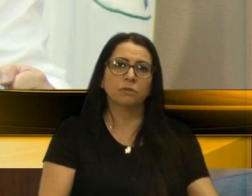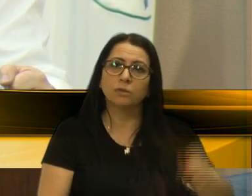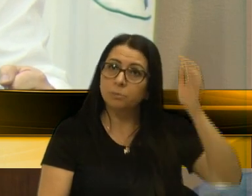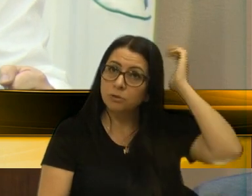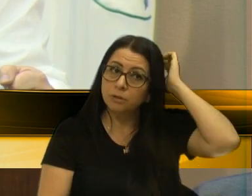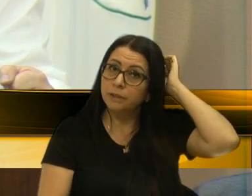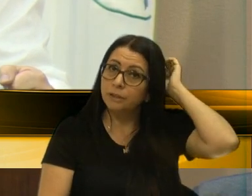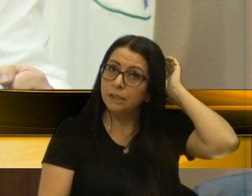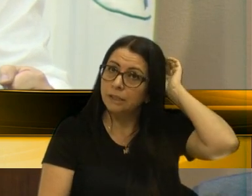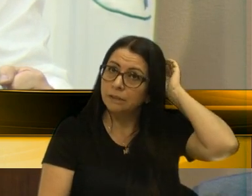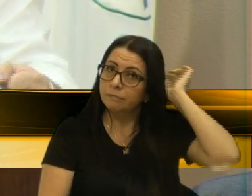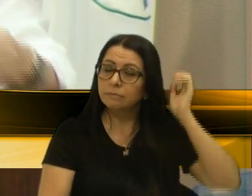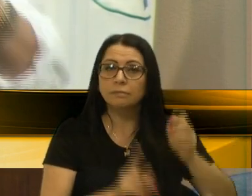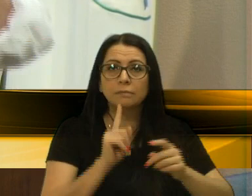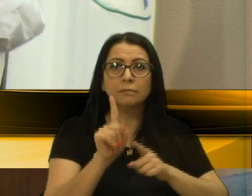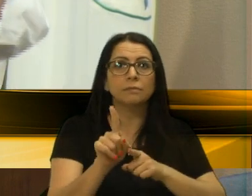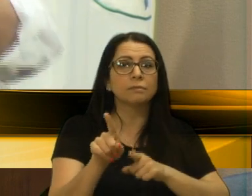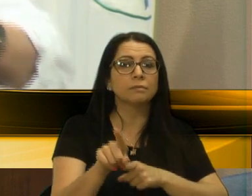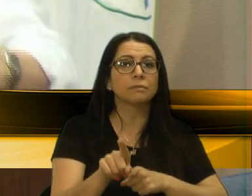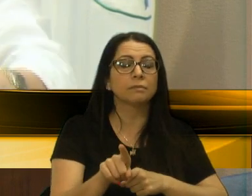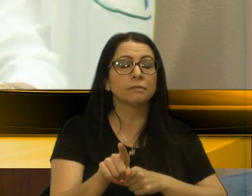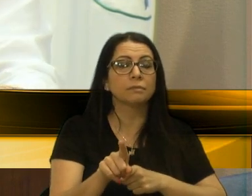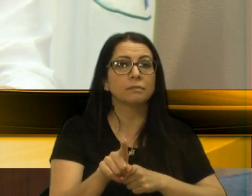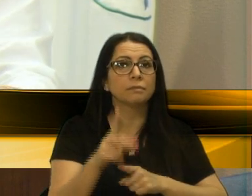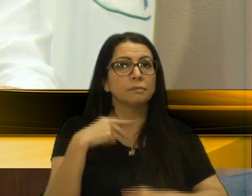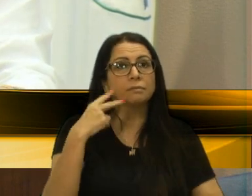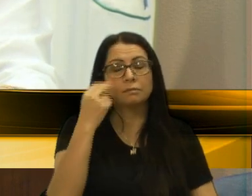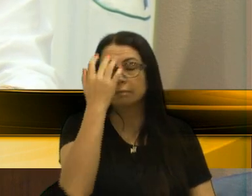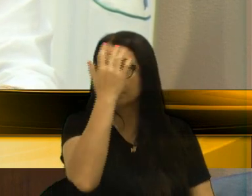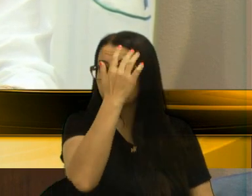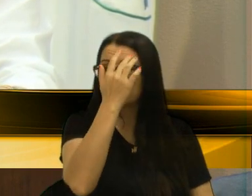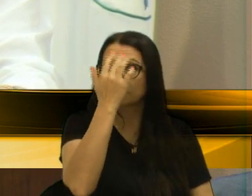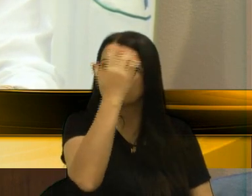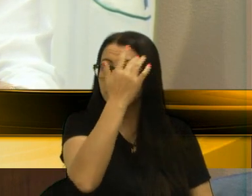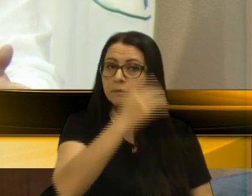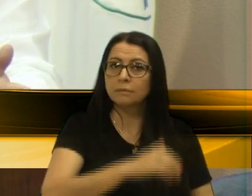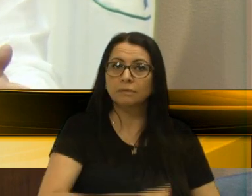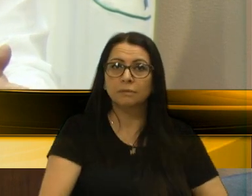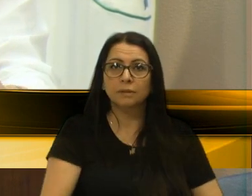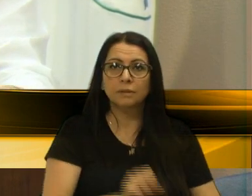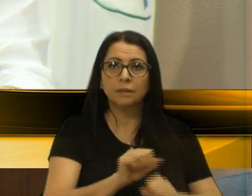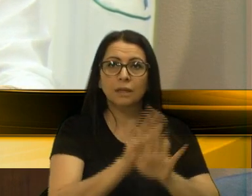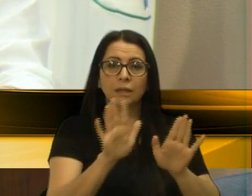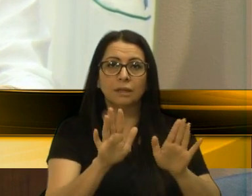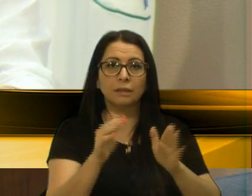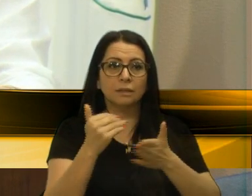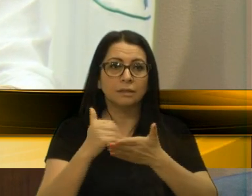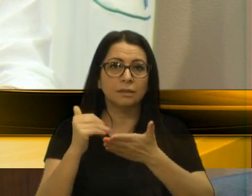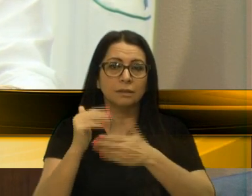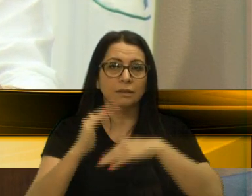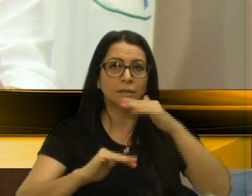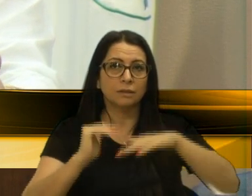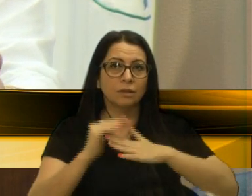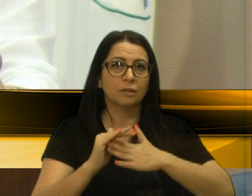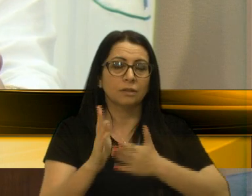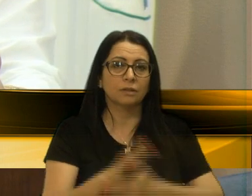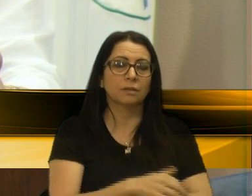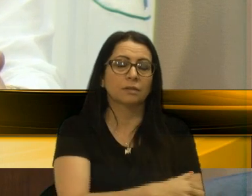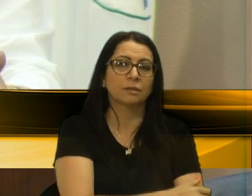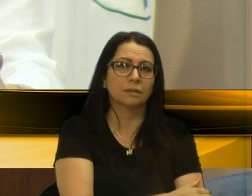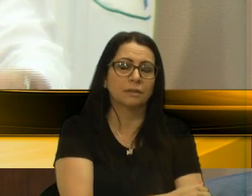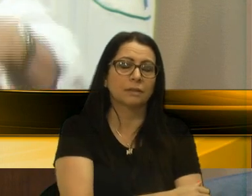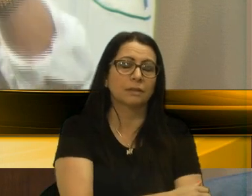Recolocou em 30. Aqui o vereador Adiló colocou, de forma muito clara, na época que era secretário de Obras, da